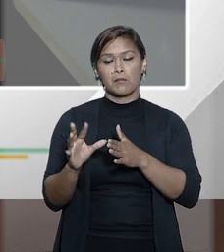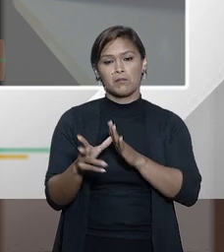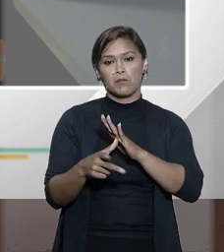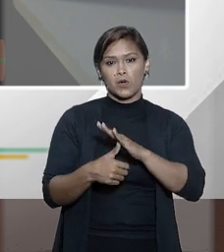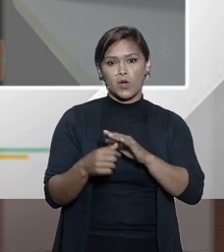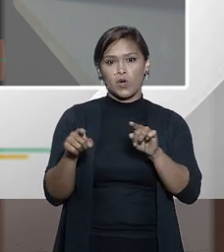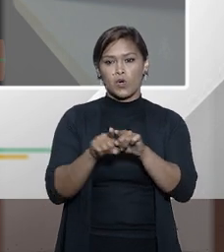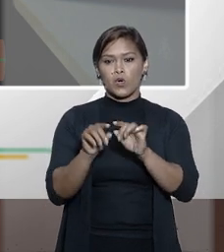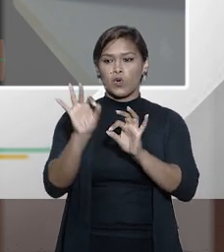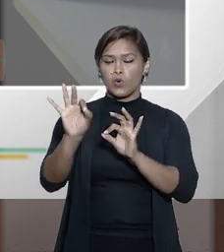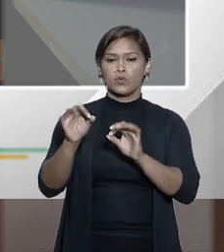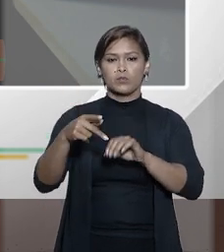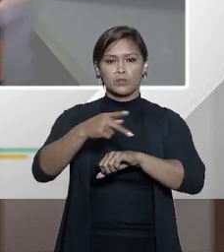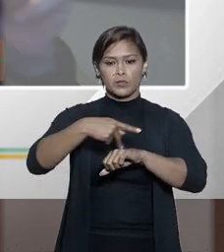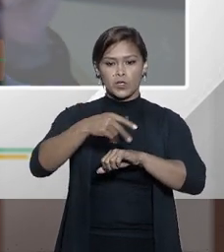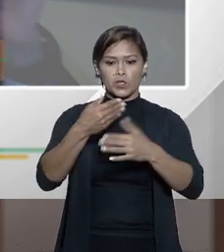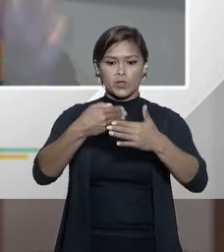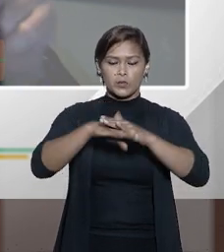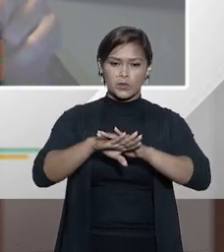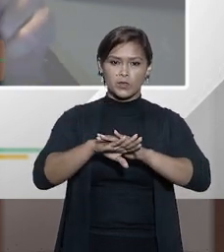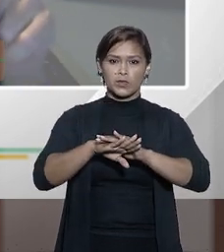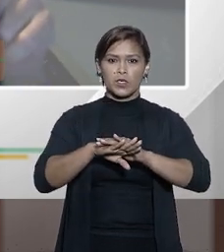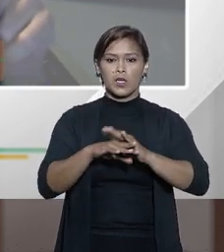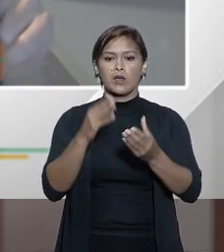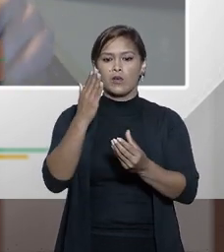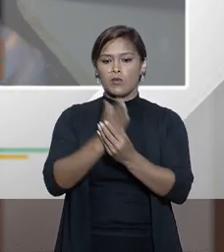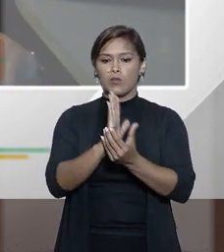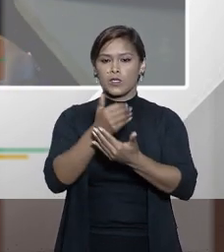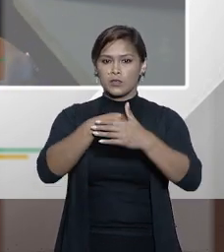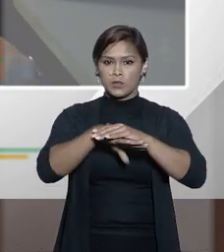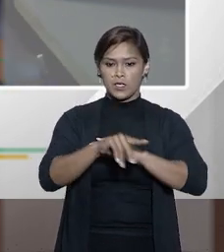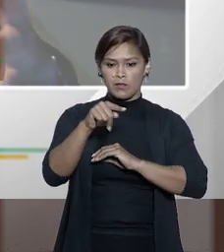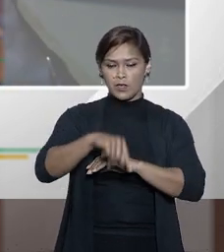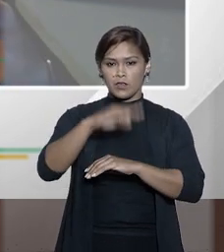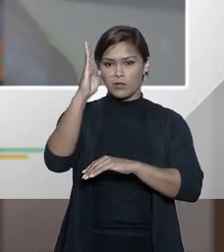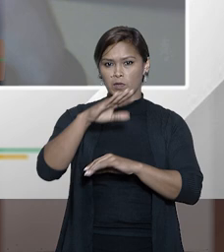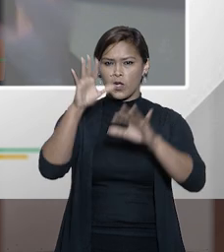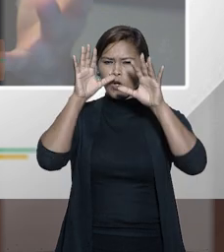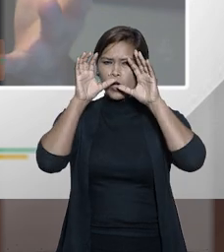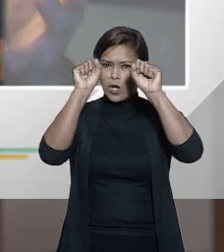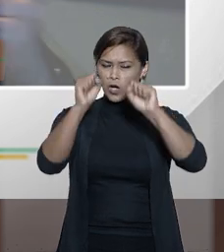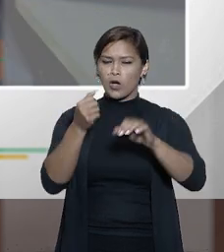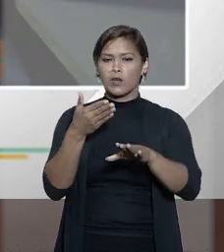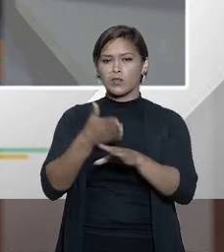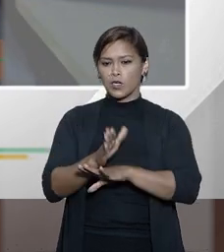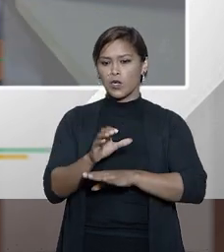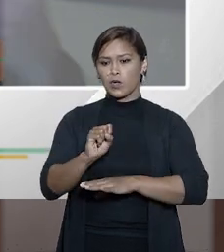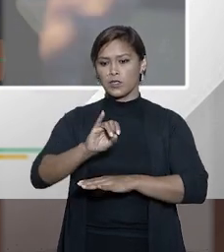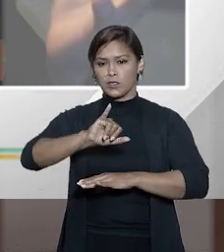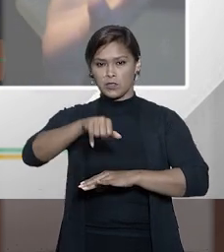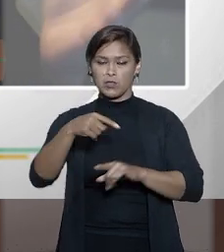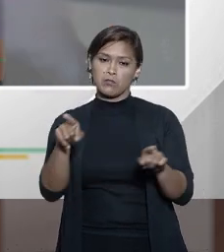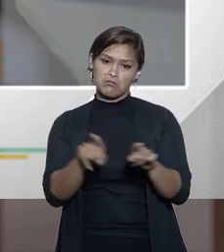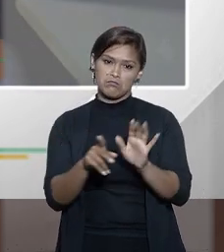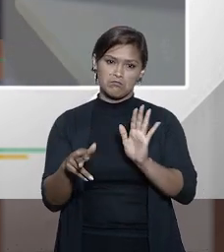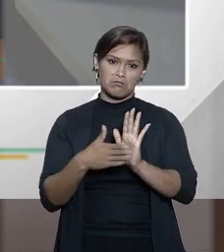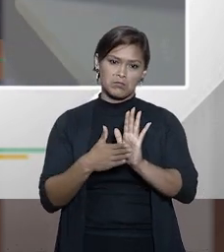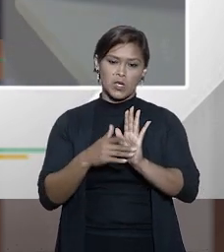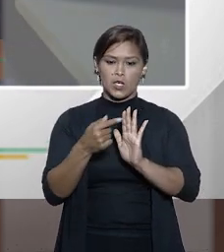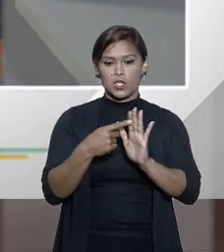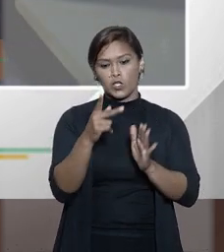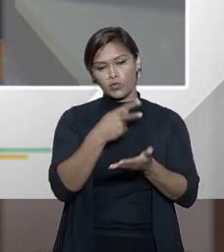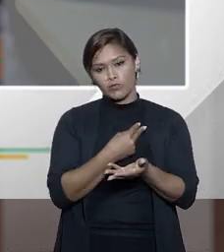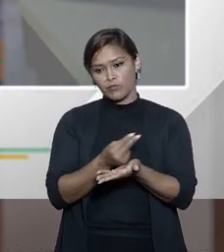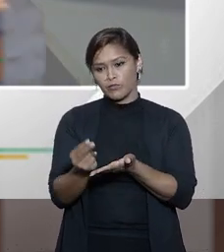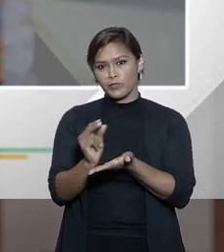prescrição prescrição o processo prescreve aqui algum tribunal reconhece às vezes o próprio STJ e o dinheiro é